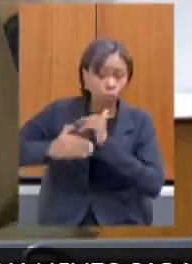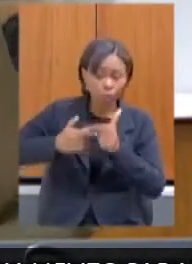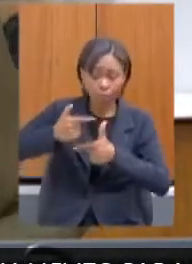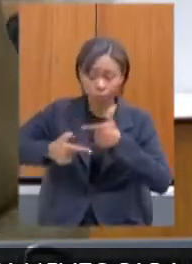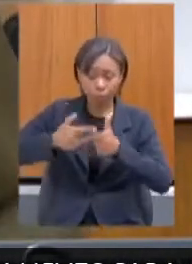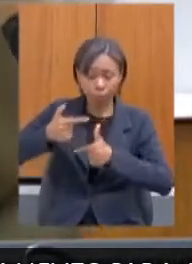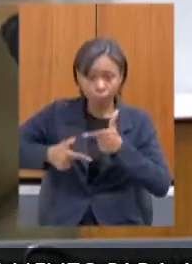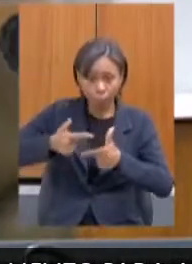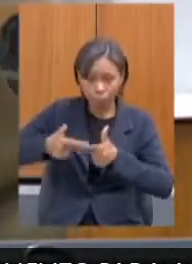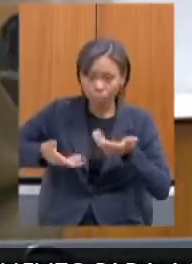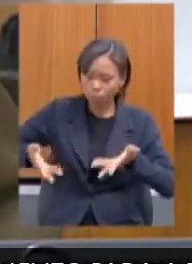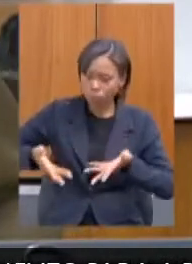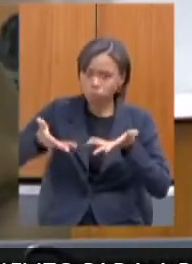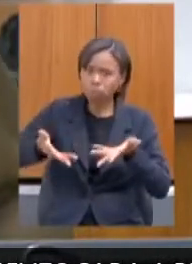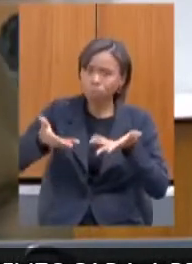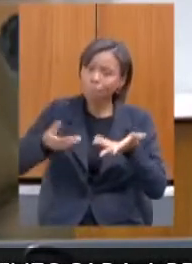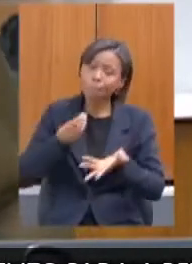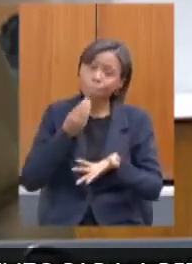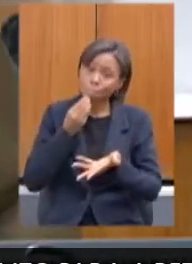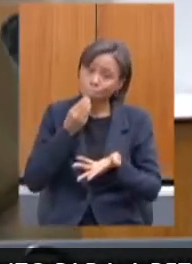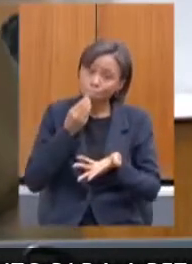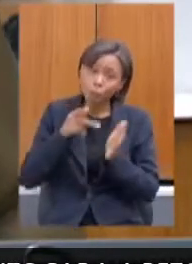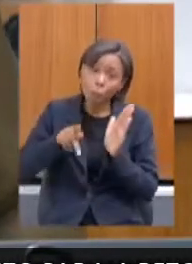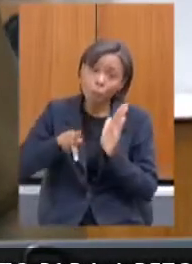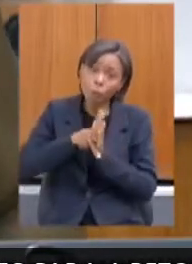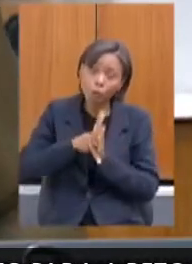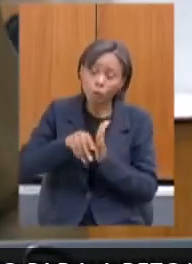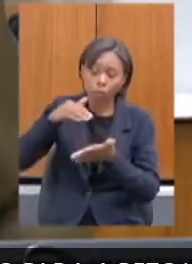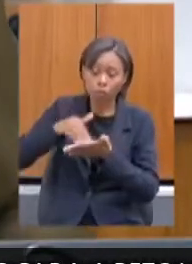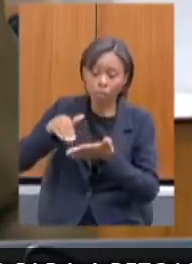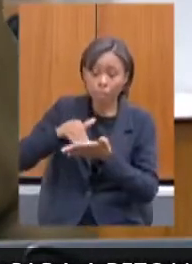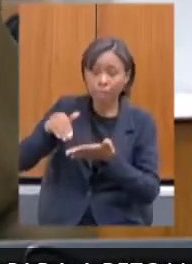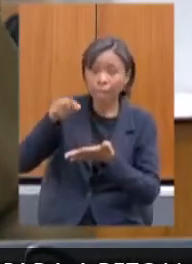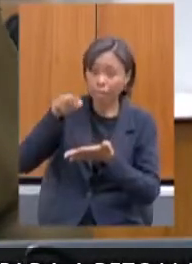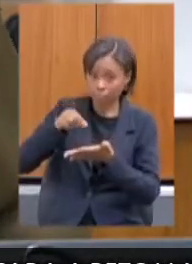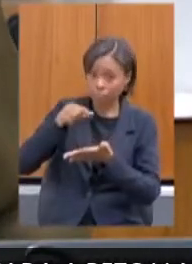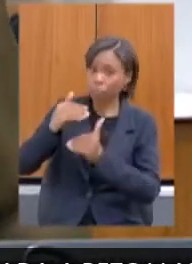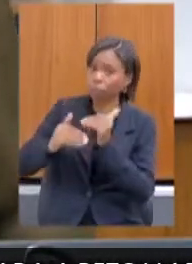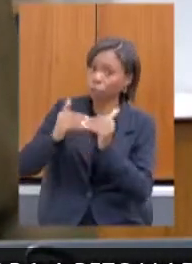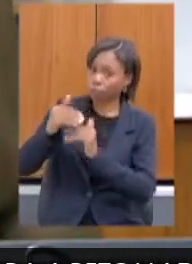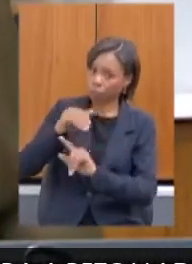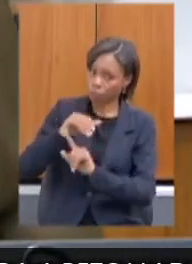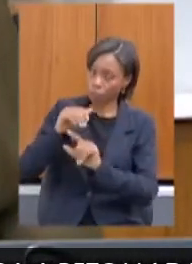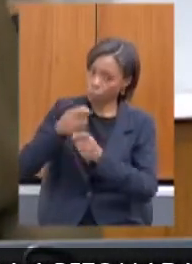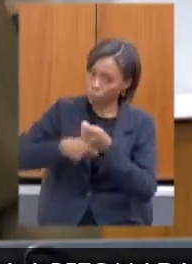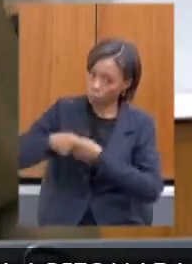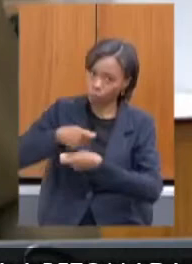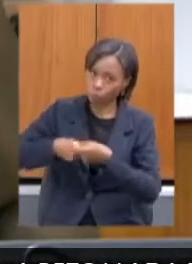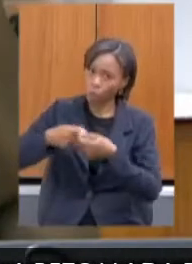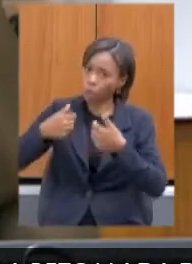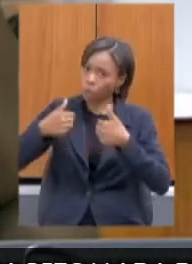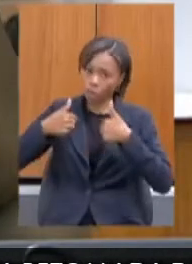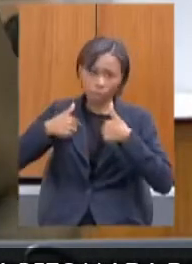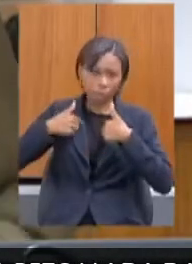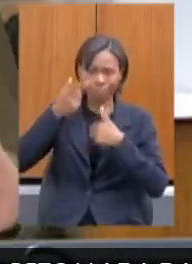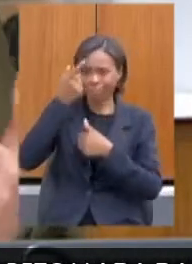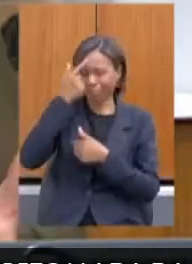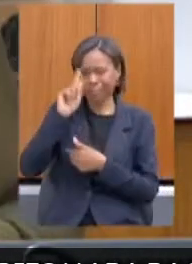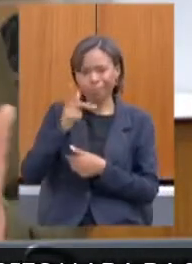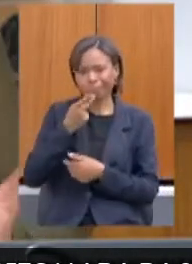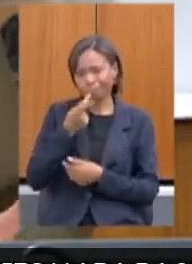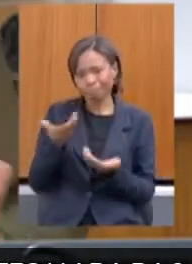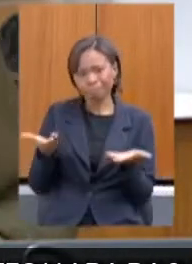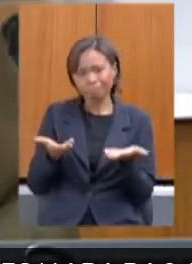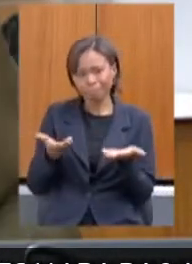perspectiva do planejamento é toda da Secretaria de Desenvolvimento Econômico. Então, eu não saberia falar agora. O que